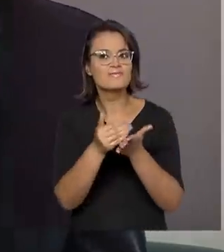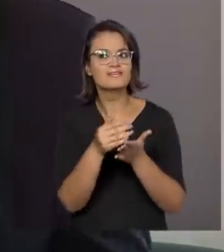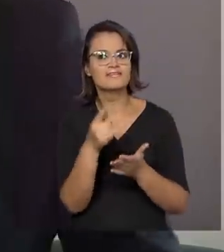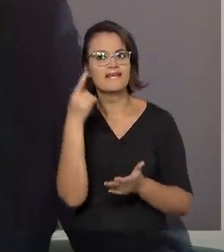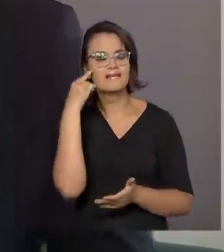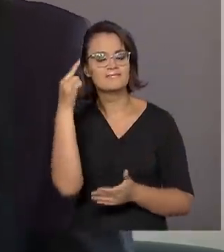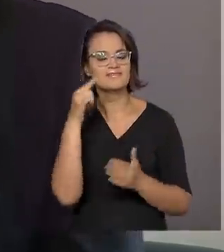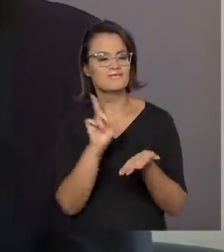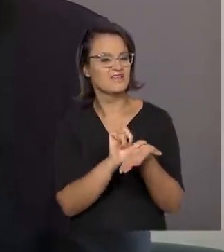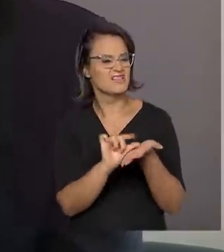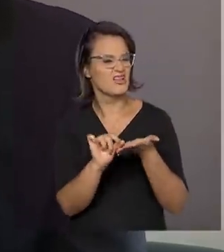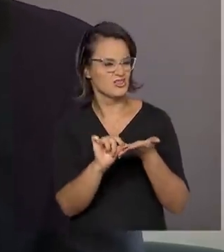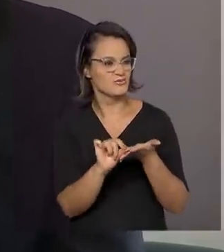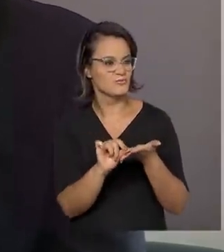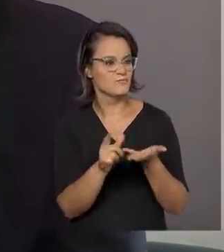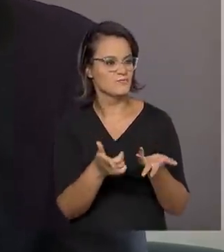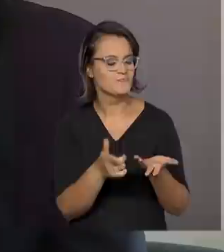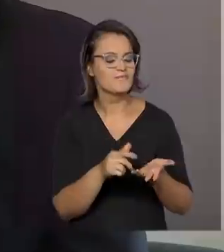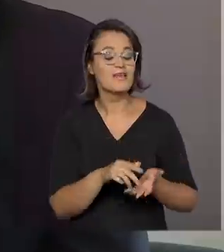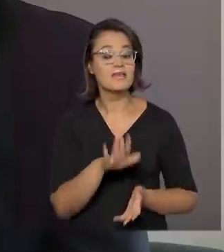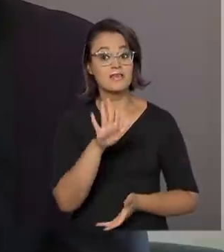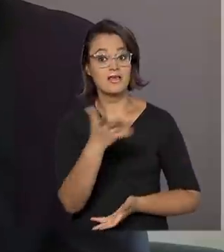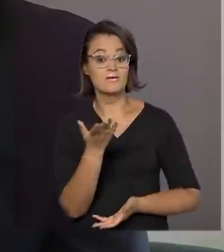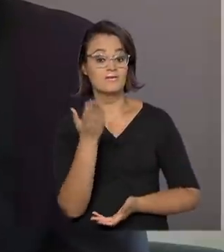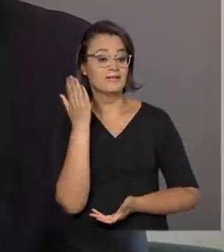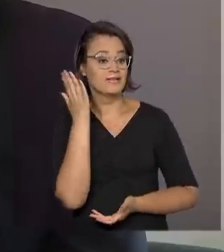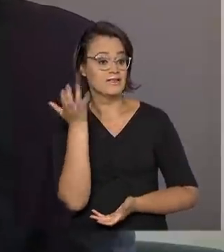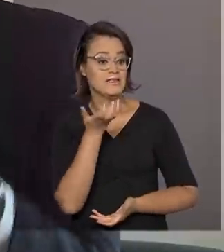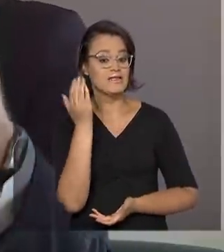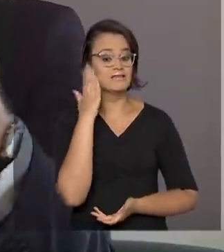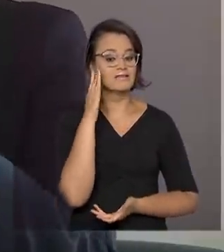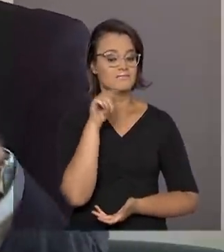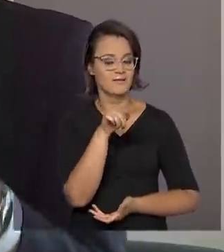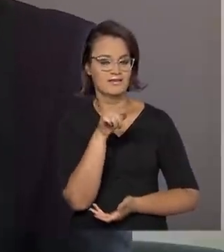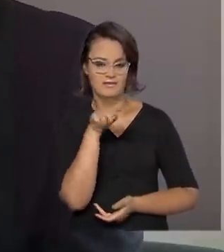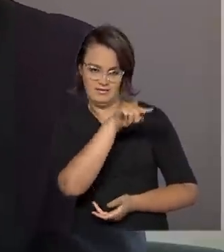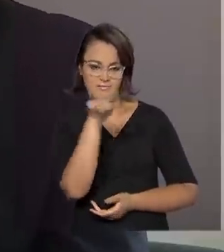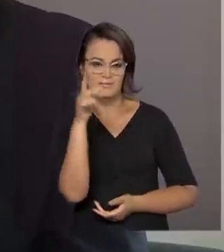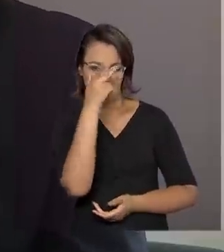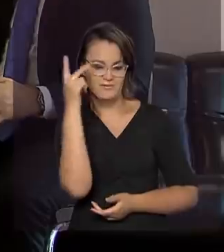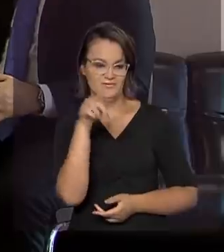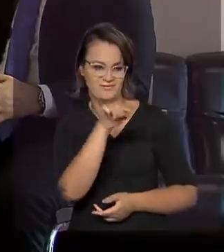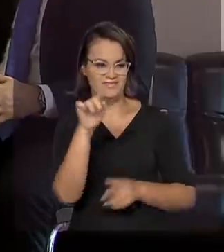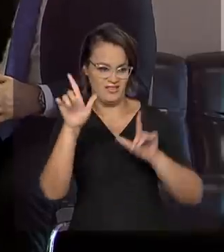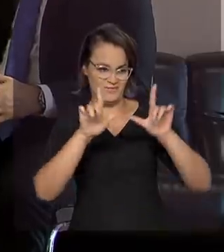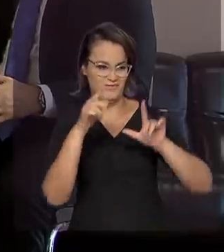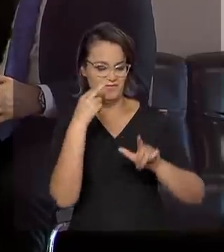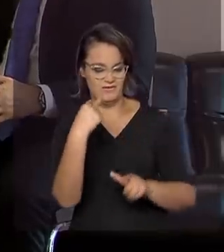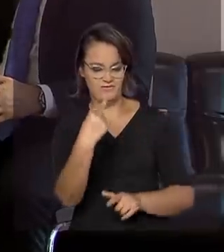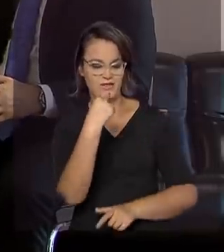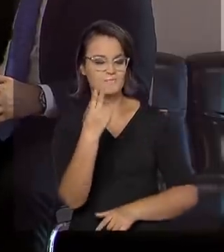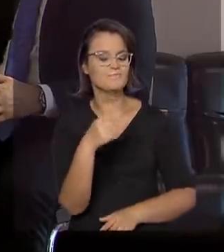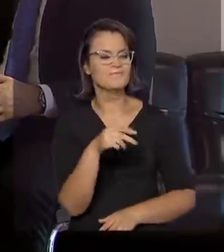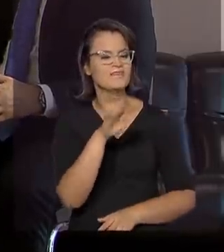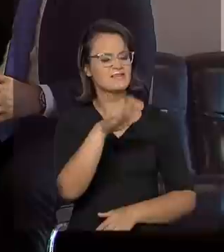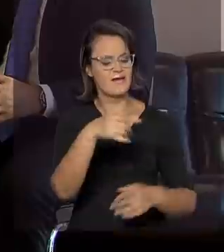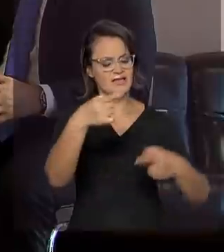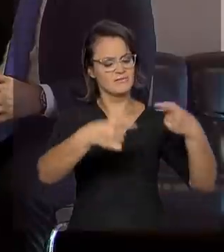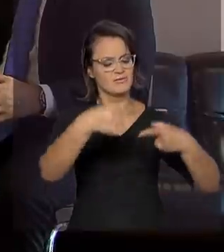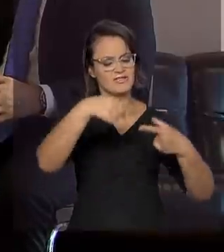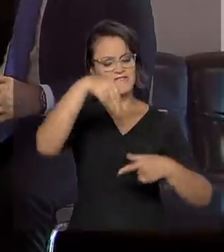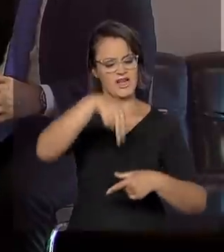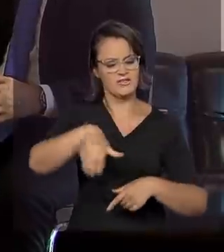esse artigo e eu queria ver com o senhor, até para o telespectador entender, o que seria essa Política